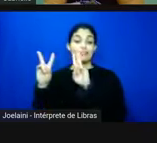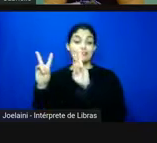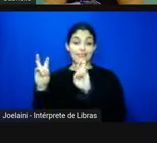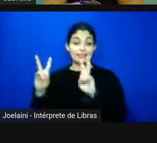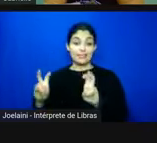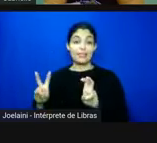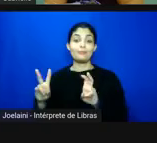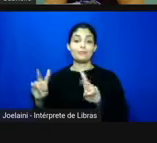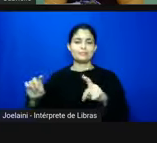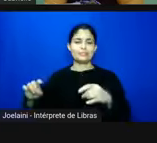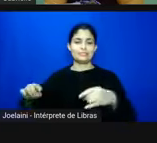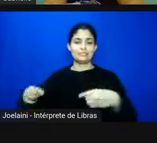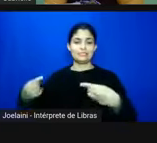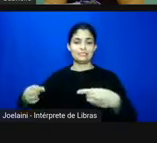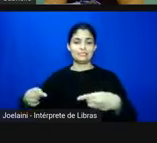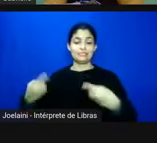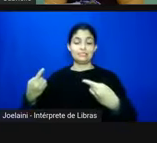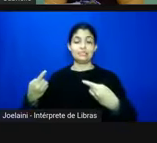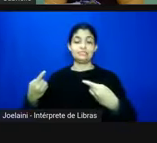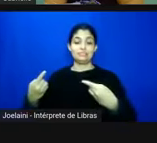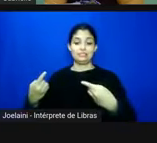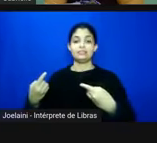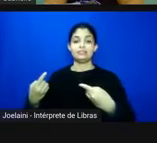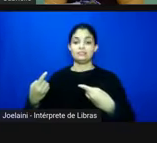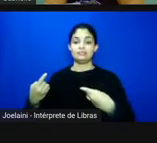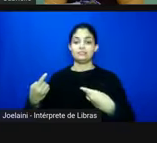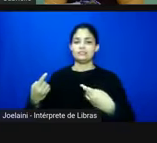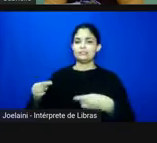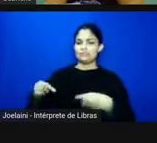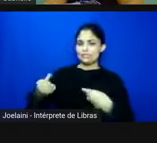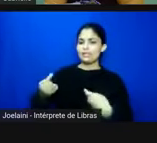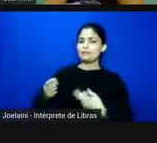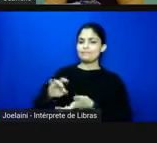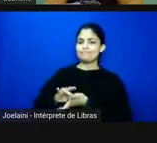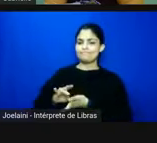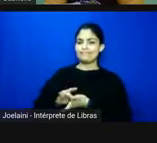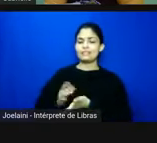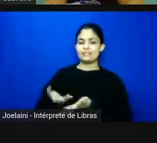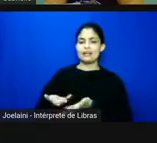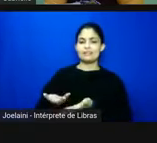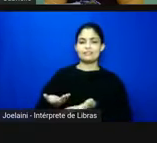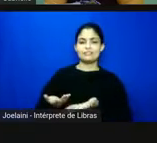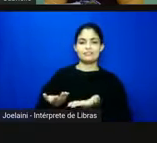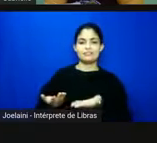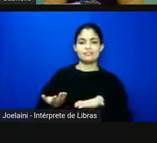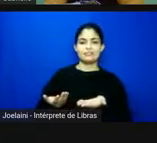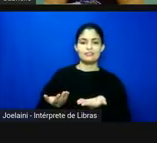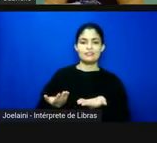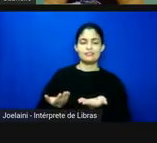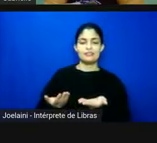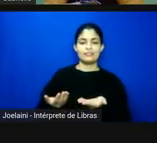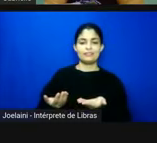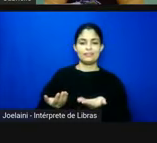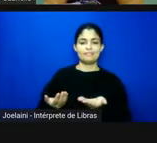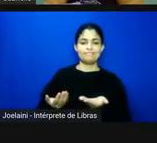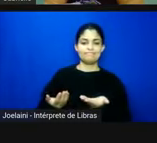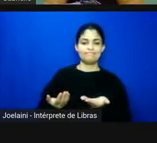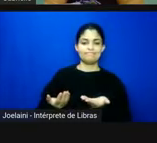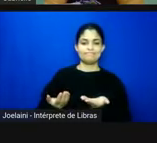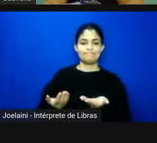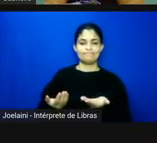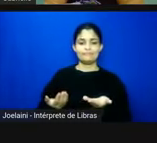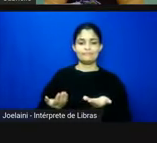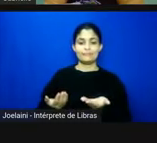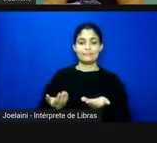desafiadores né que são muito caros a esse campo dos estudos de umas passões e pós-abolição eles vão ter